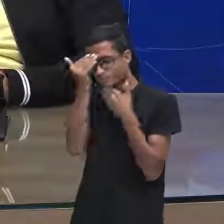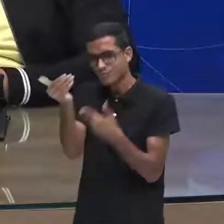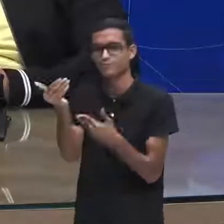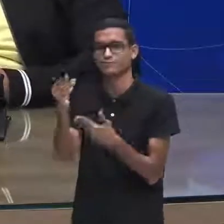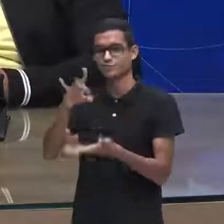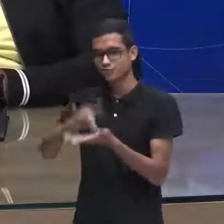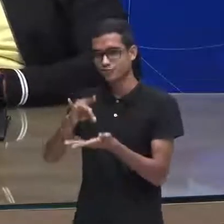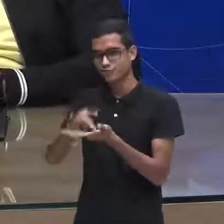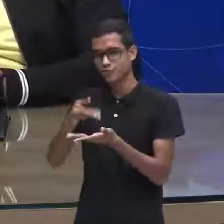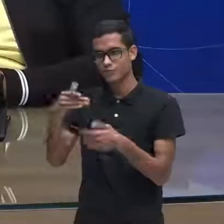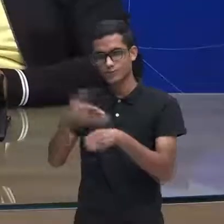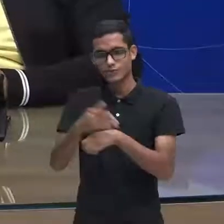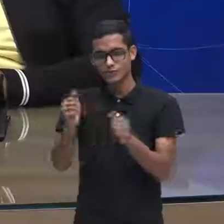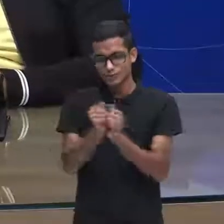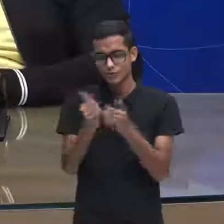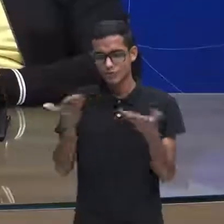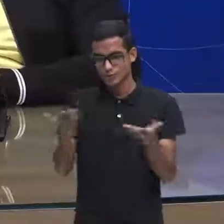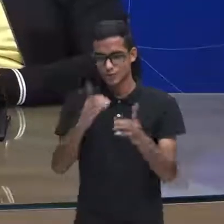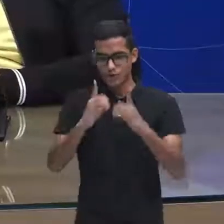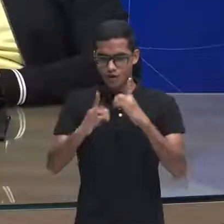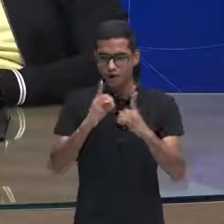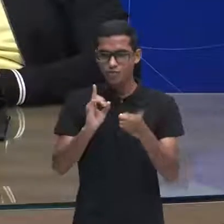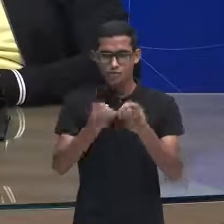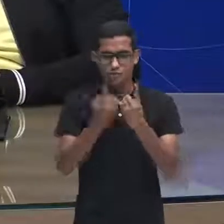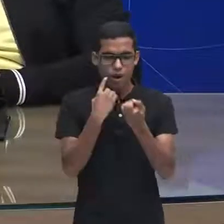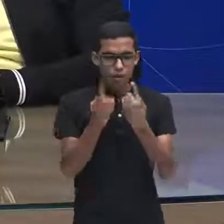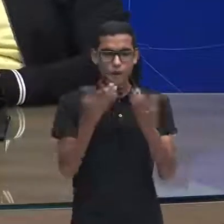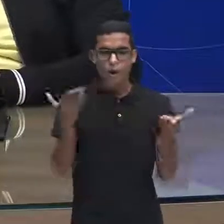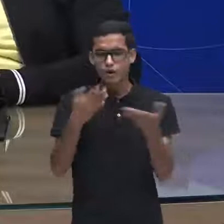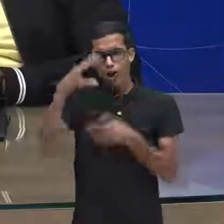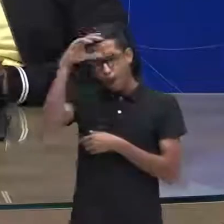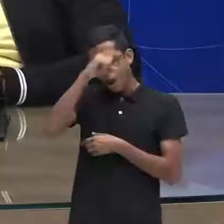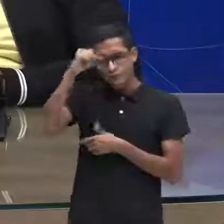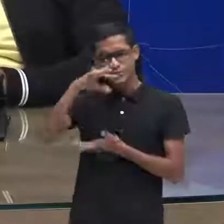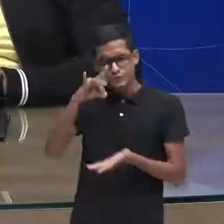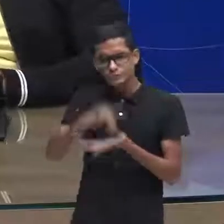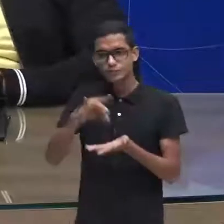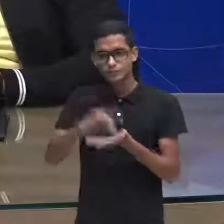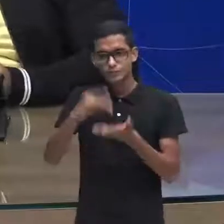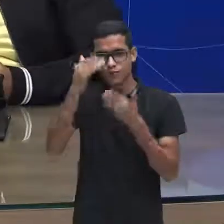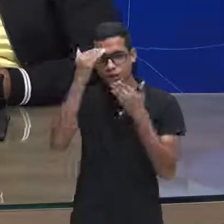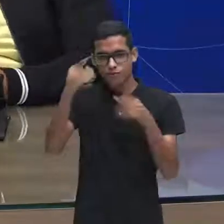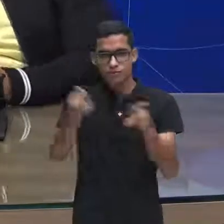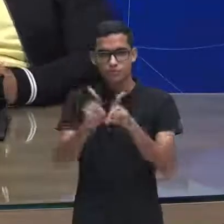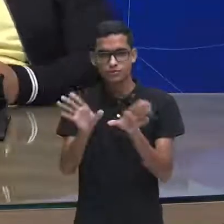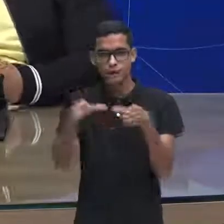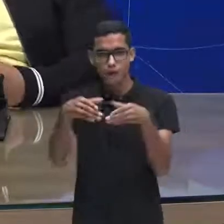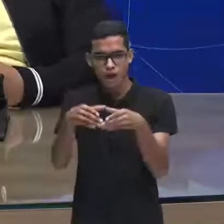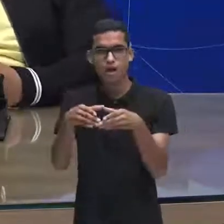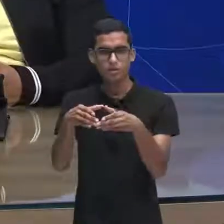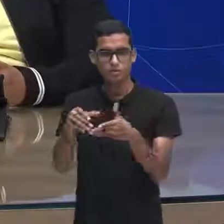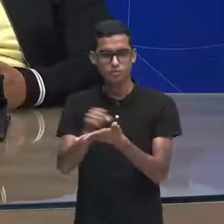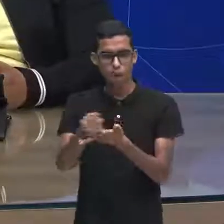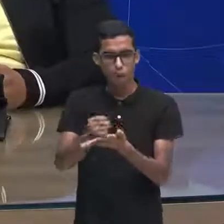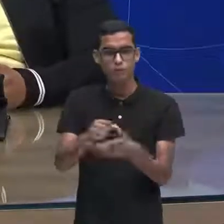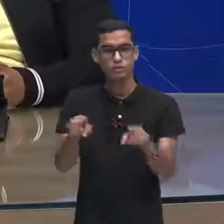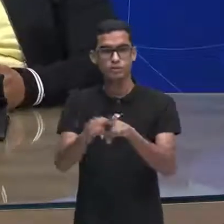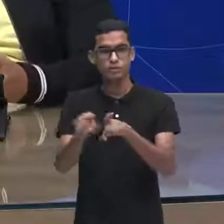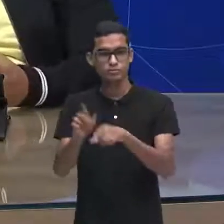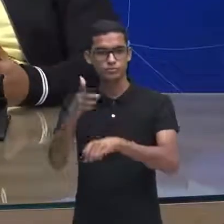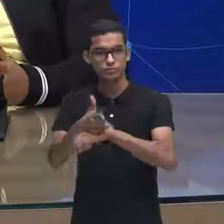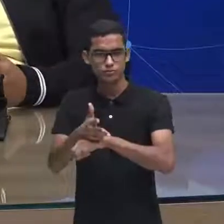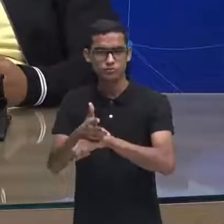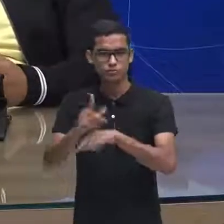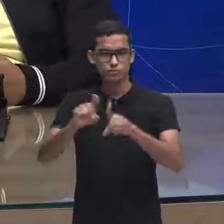sempre estar aqui nesses diálogos com você aprendo muito todas as vezes agradeço aqui nossa equipe de produção e assessoria que está aqui por trás